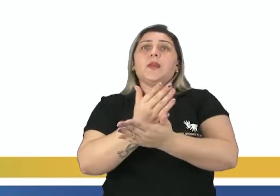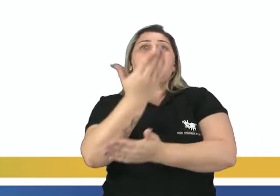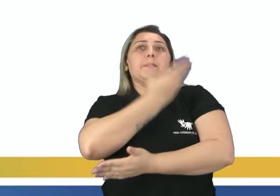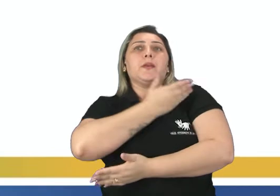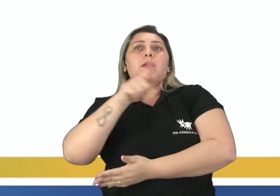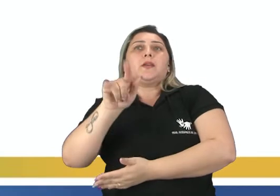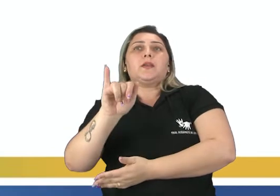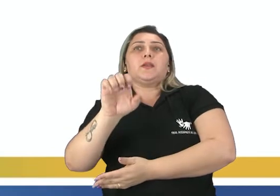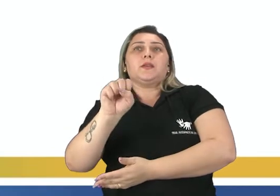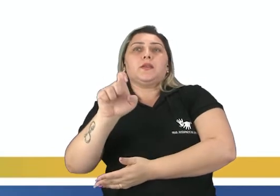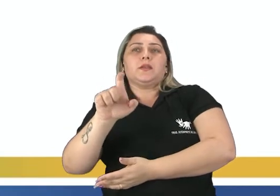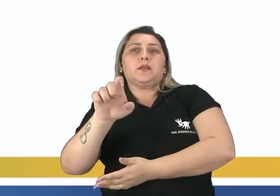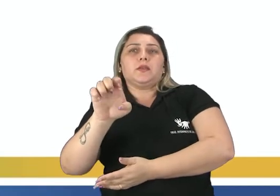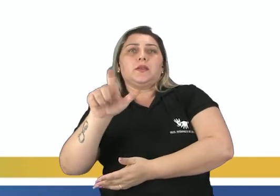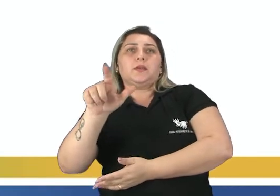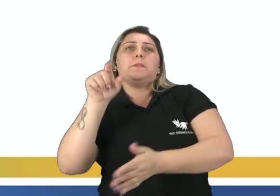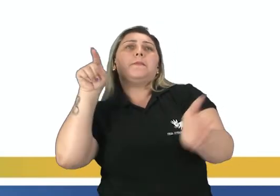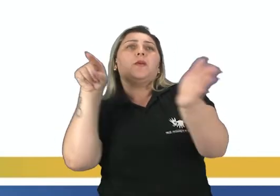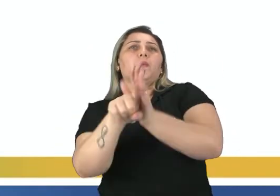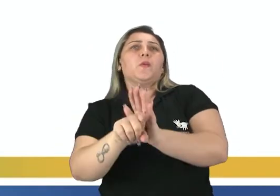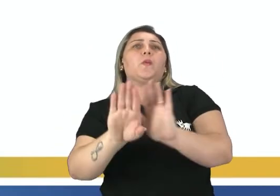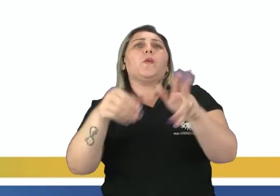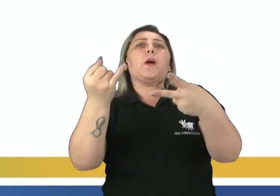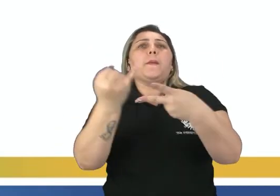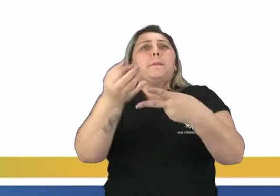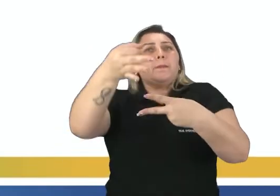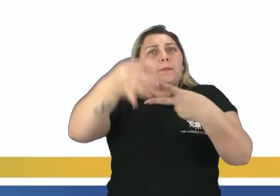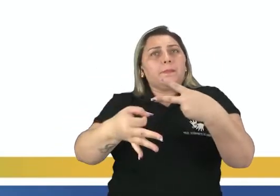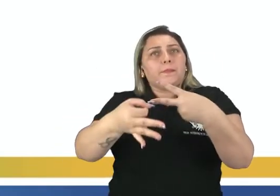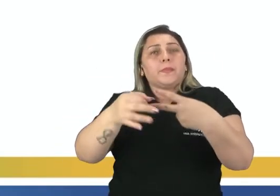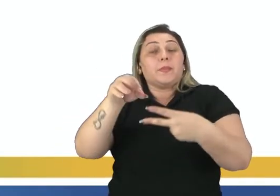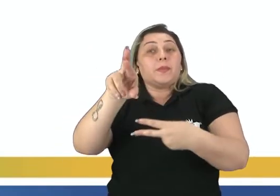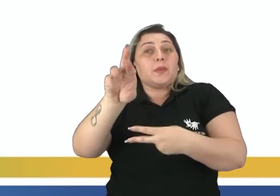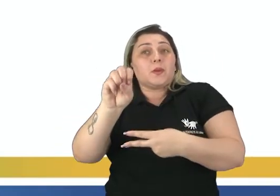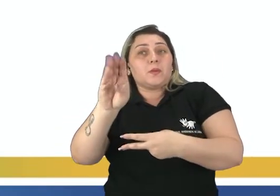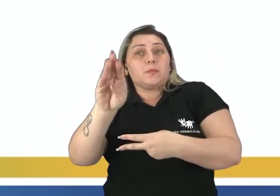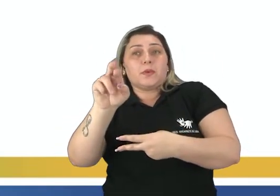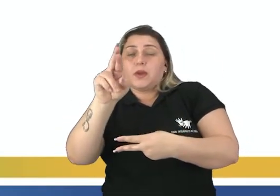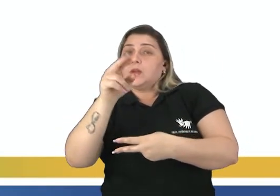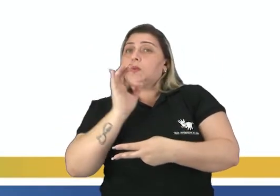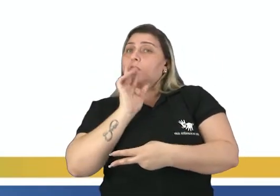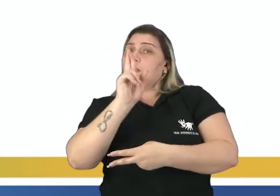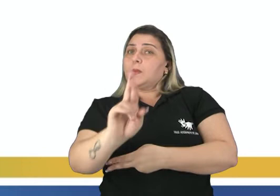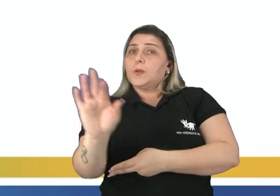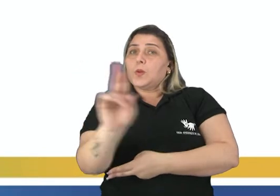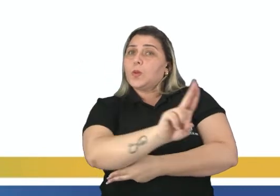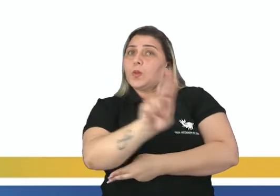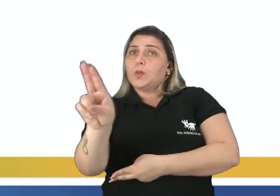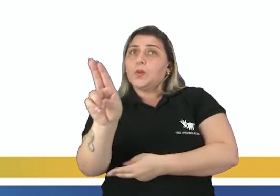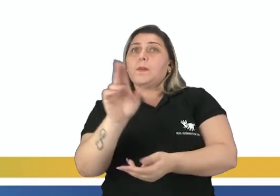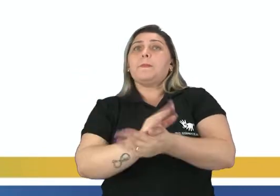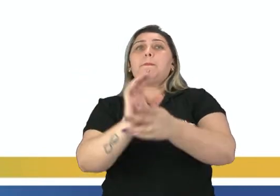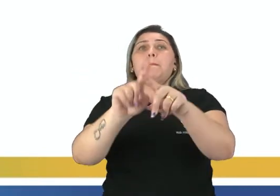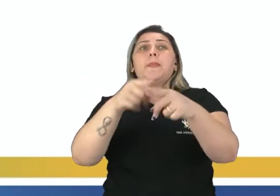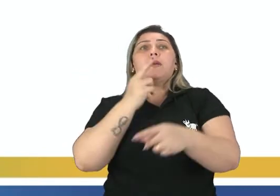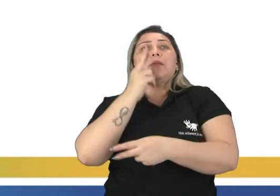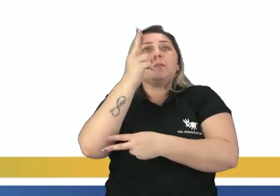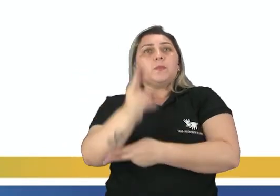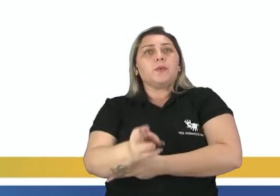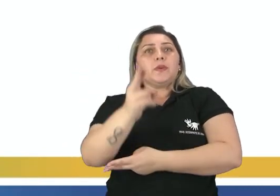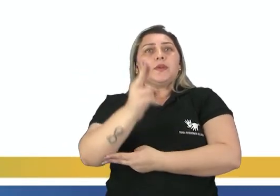sua amiga Gisele perguntou que polígono era aquele. Roberto não disse o nome do polígono, mas